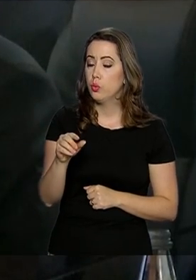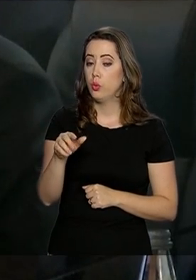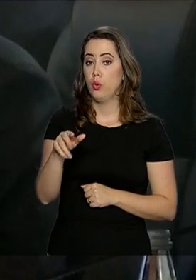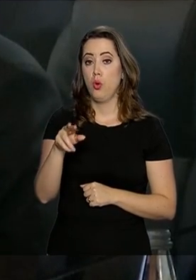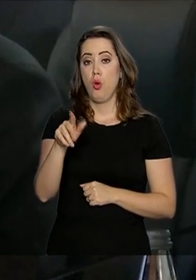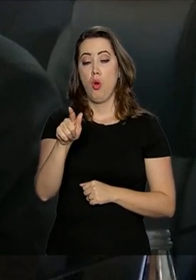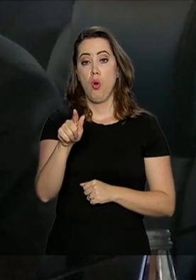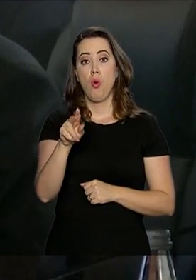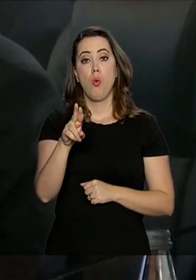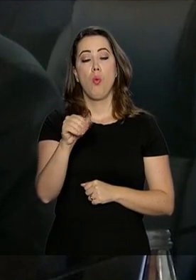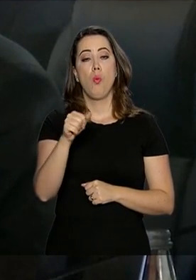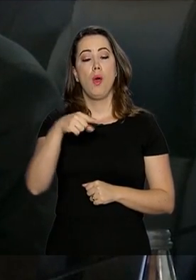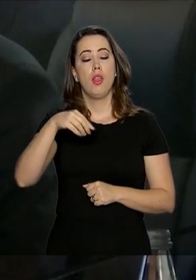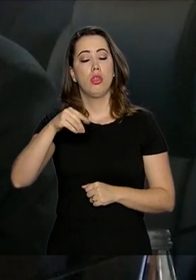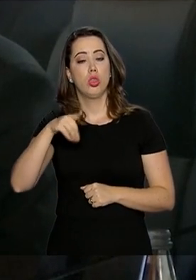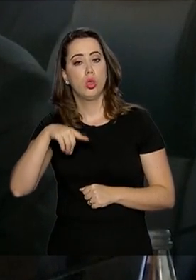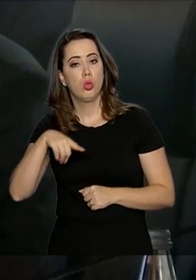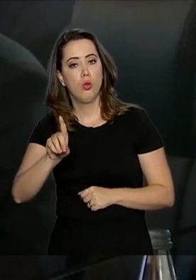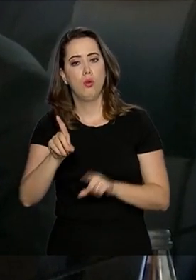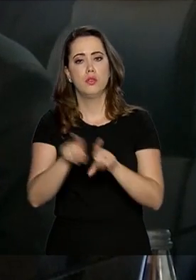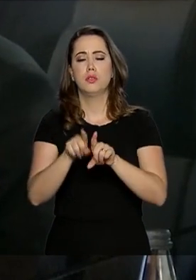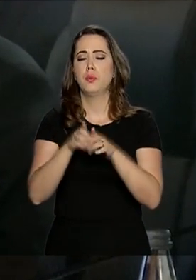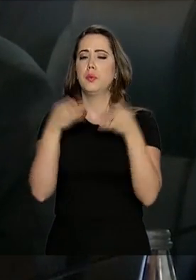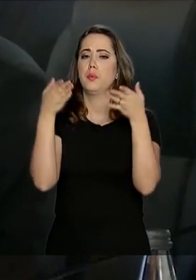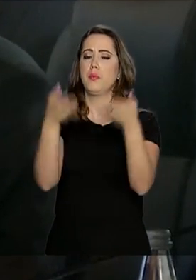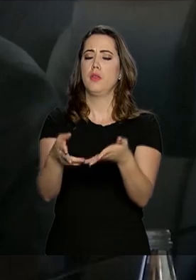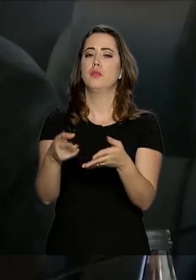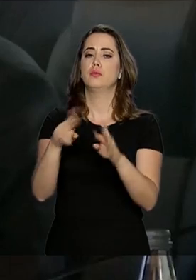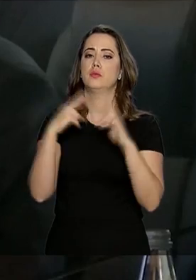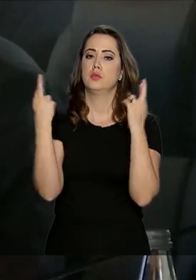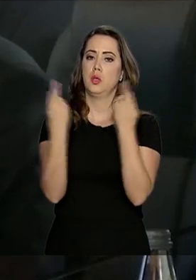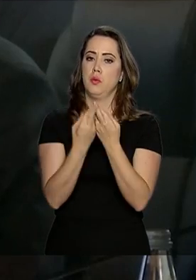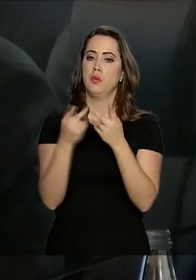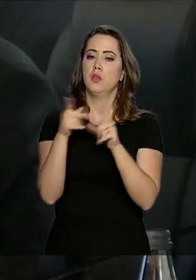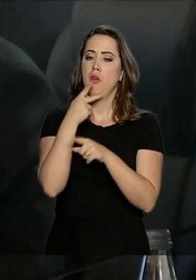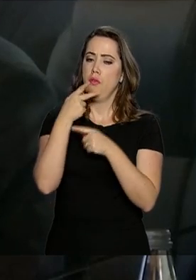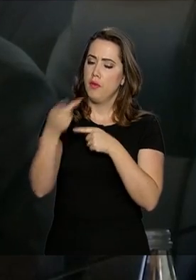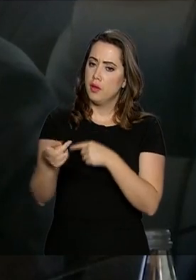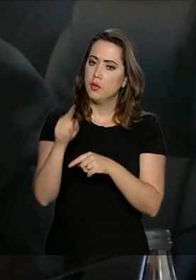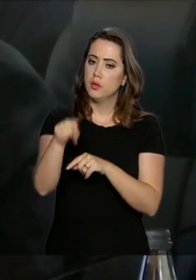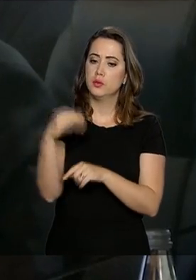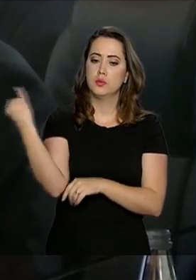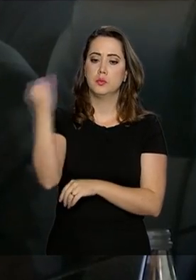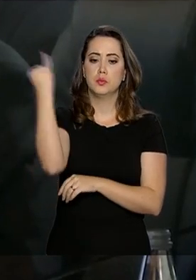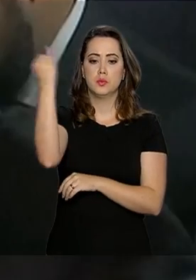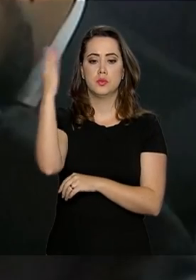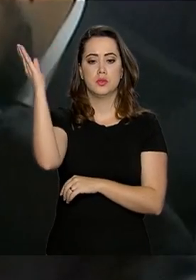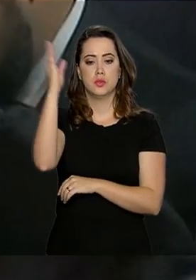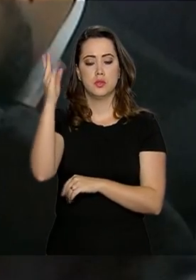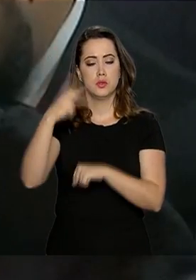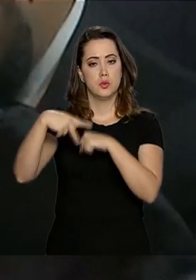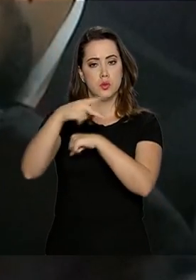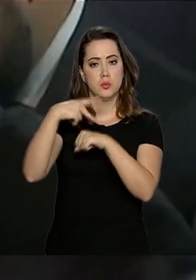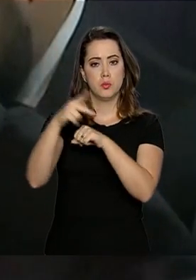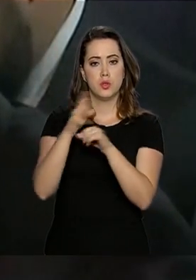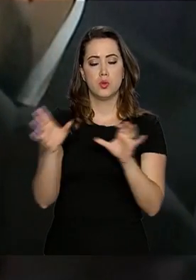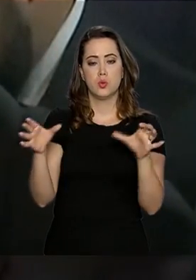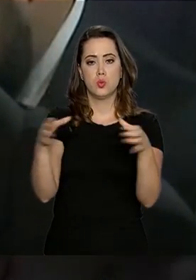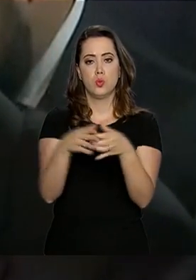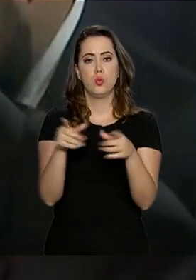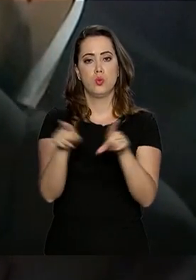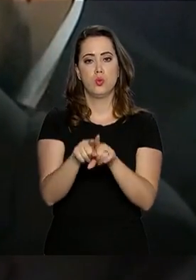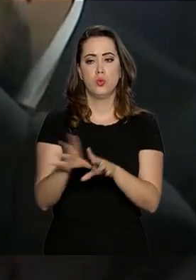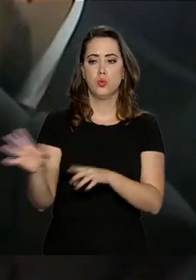da reunião em Bogotá. Ao discursar, destacou a importância do apoio dos países membros do Grupo de Lima para ajudar no